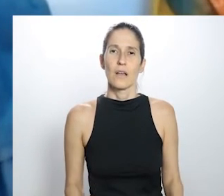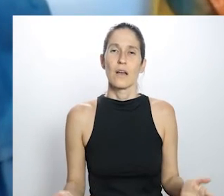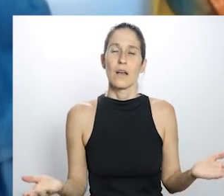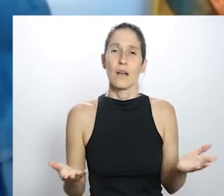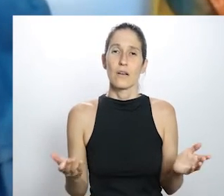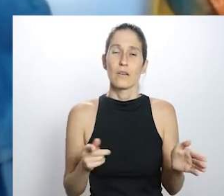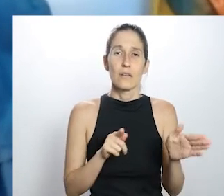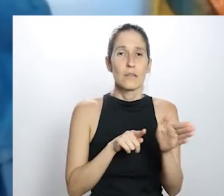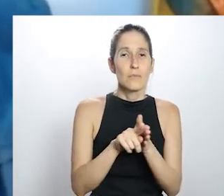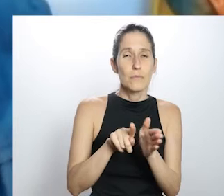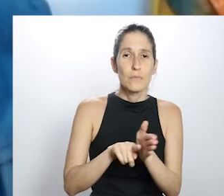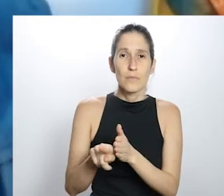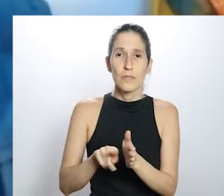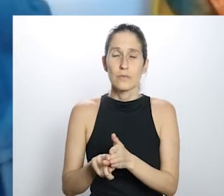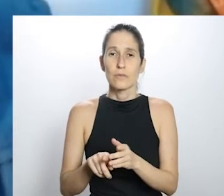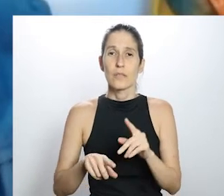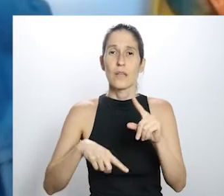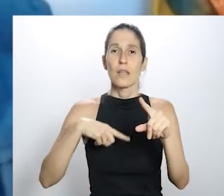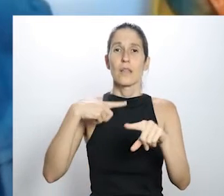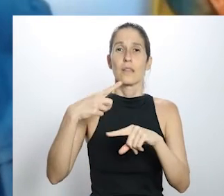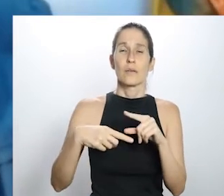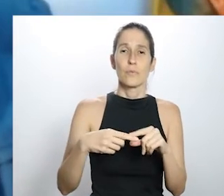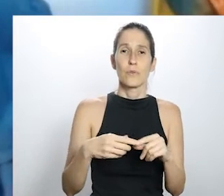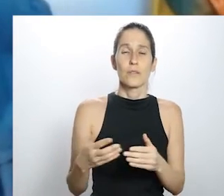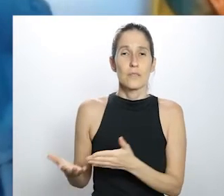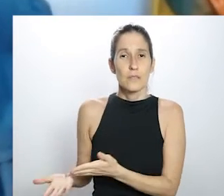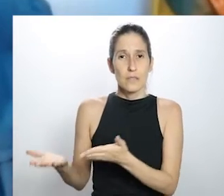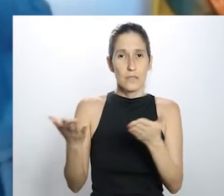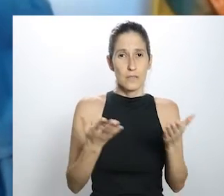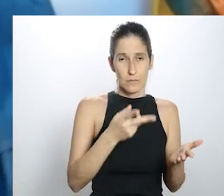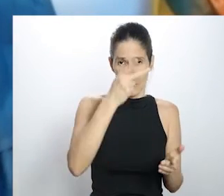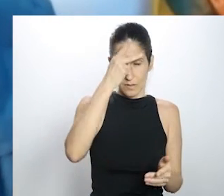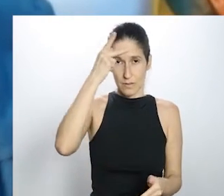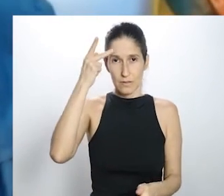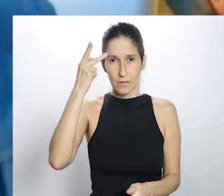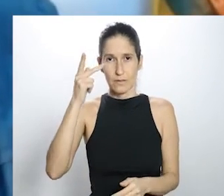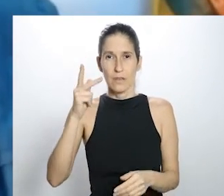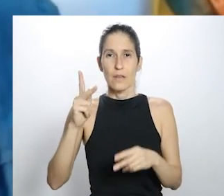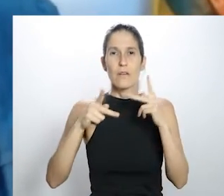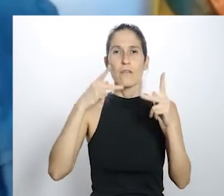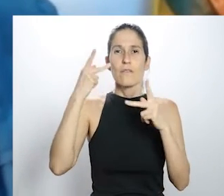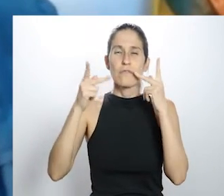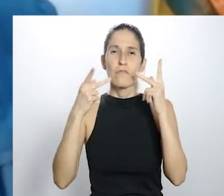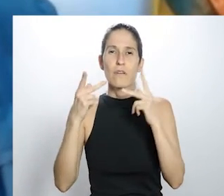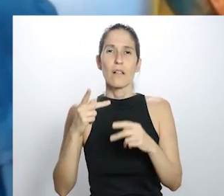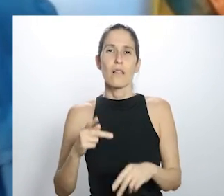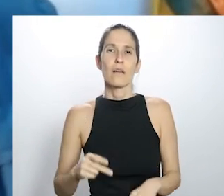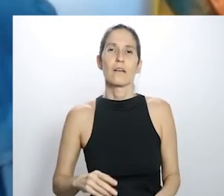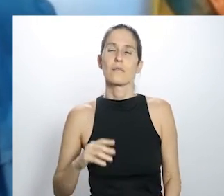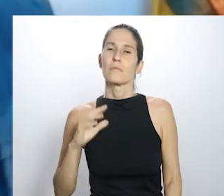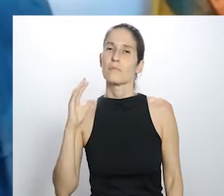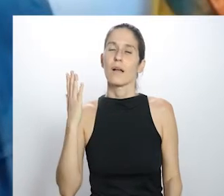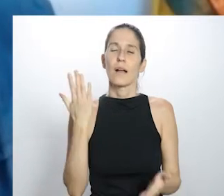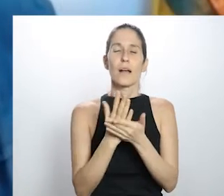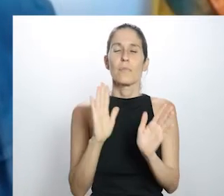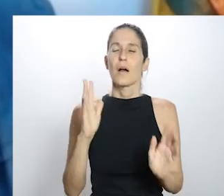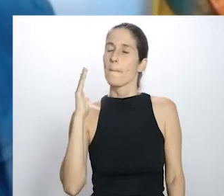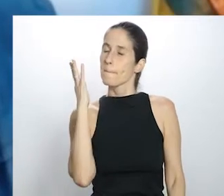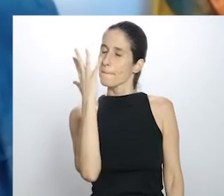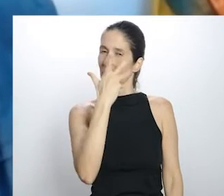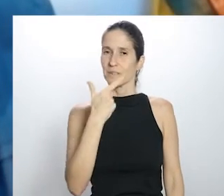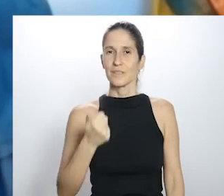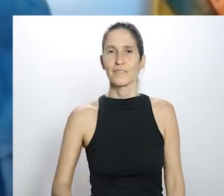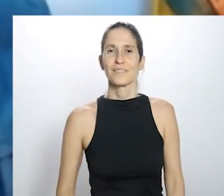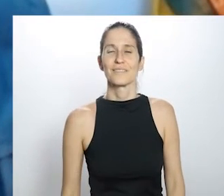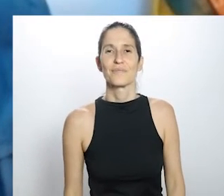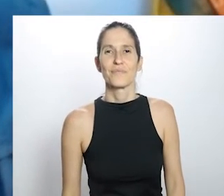Podemos abrir para as perguntas e depois concluir com um espaço para os convidados deixarem uma coisa bonita. Eu estou lendo mesmo aqui, Narela, é na hora. Eu acho que é isso.